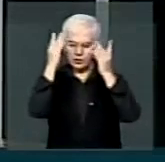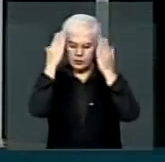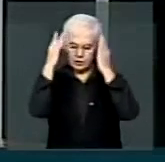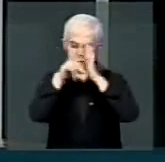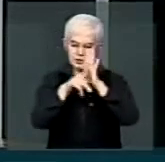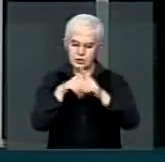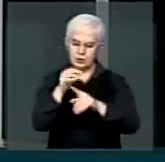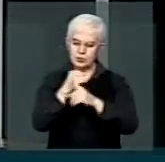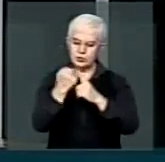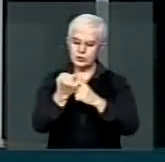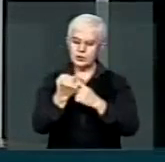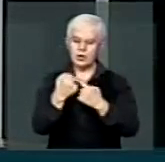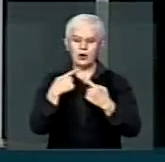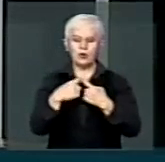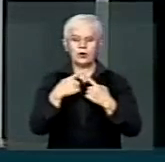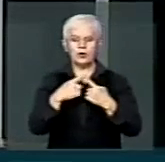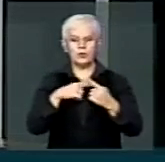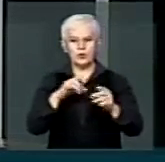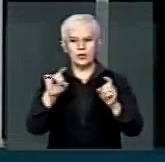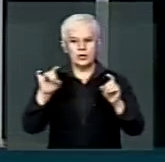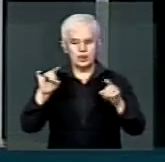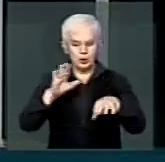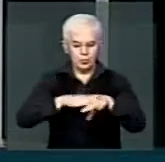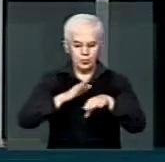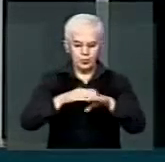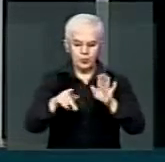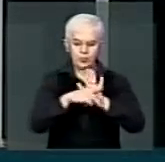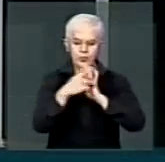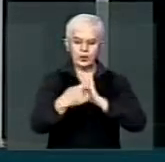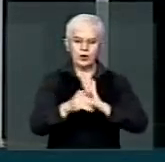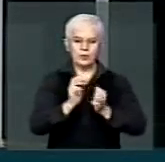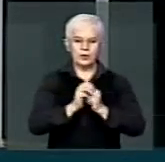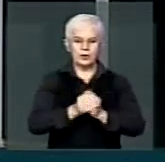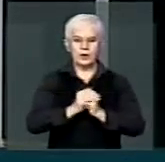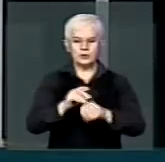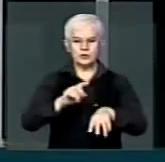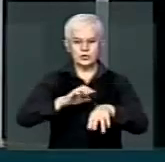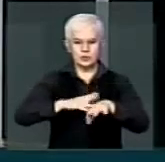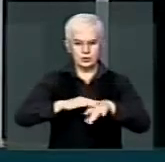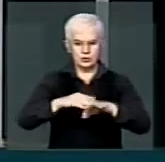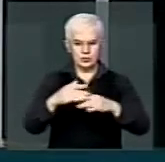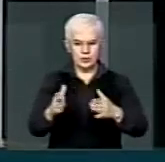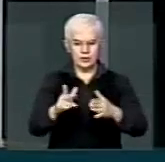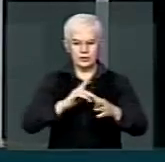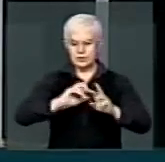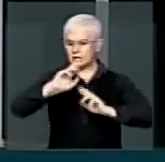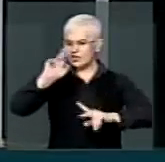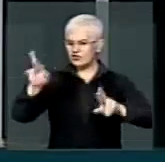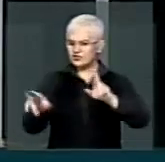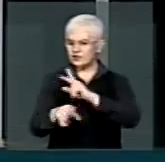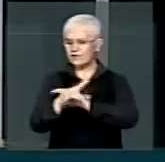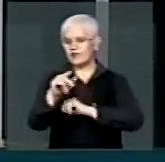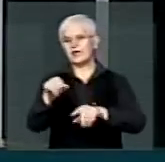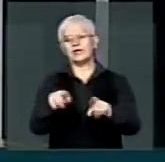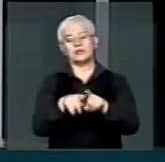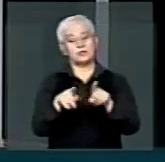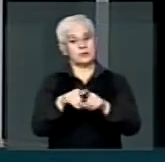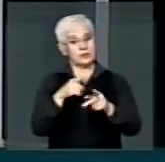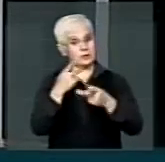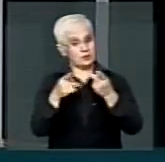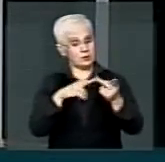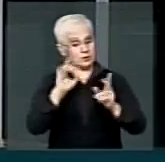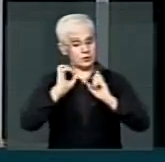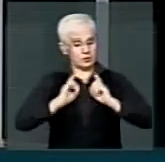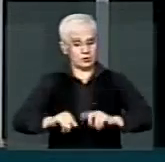de atender às especificidades próprias do autismo. Como o transtorno é caracterizado como uma deficiência